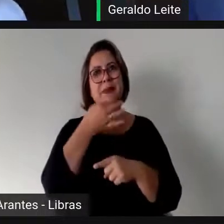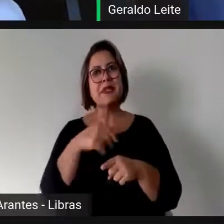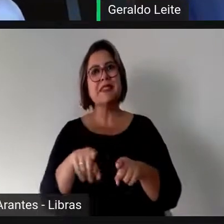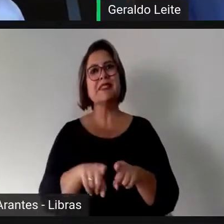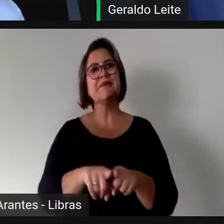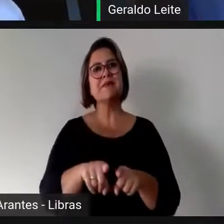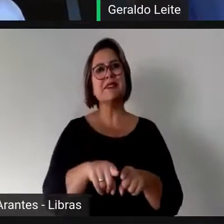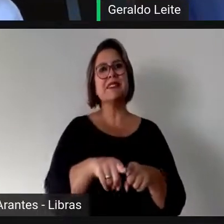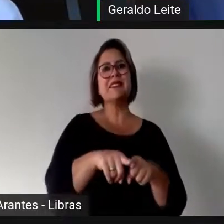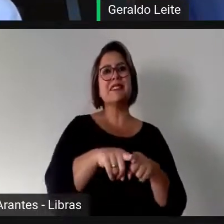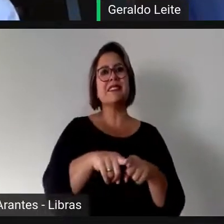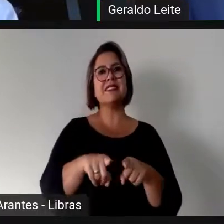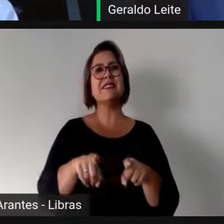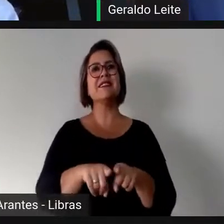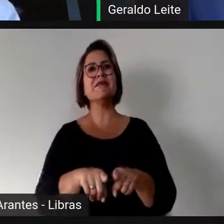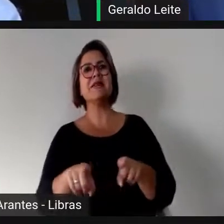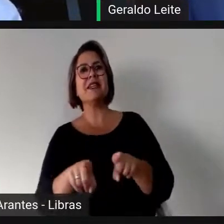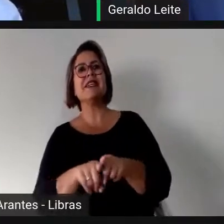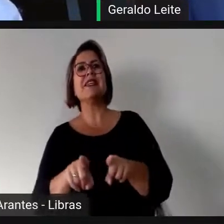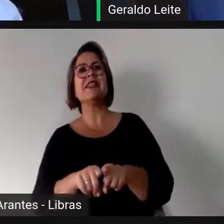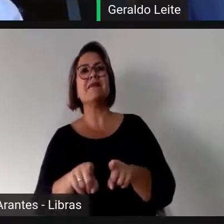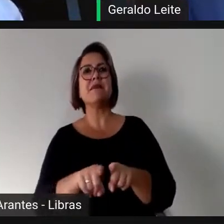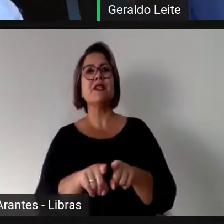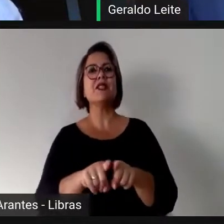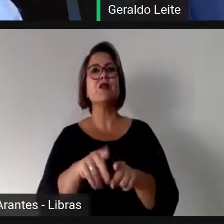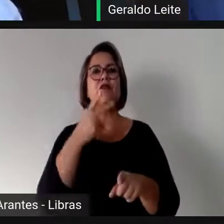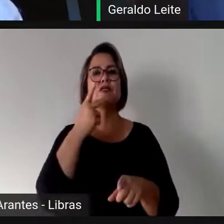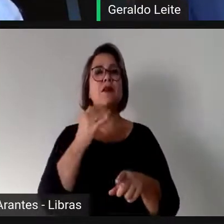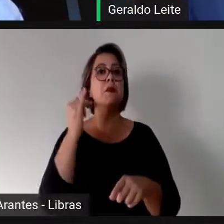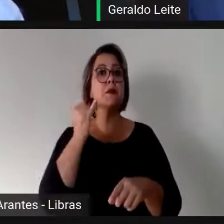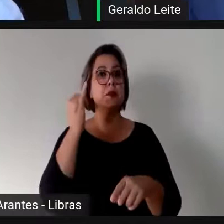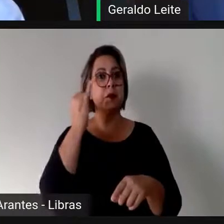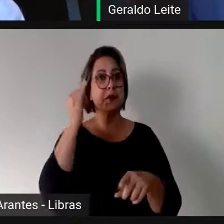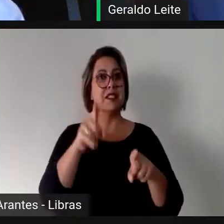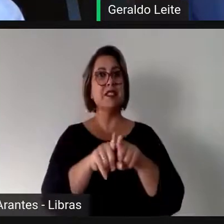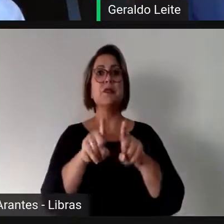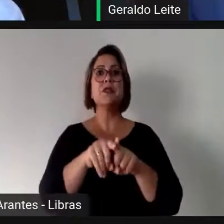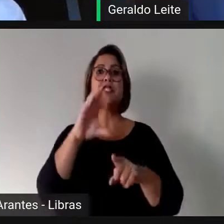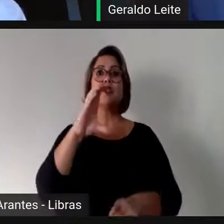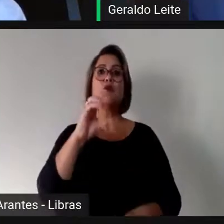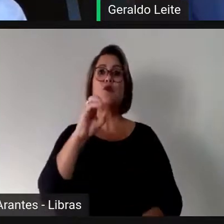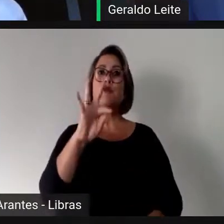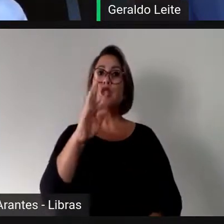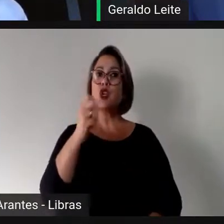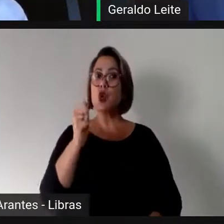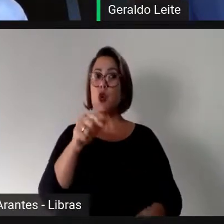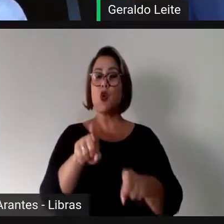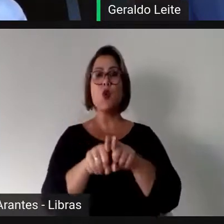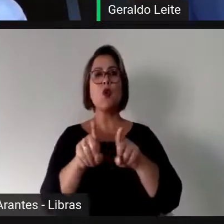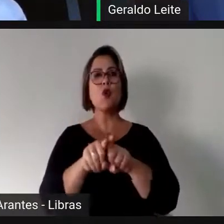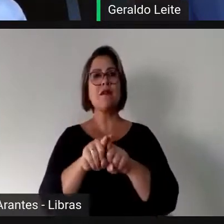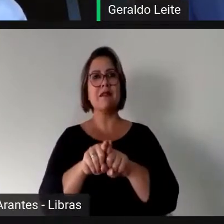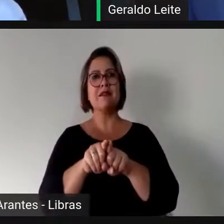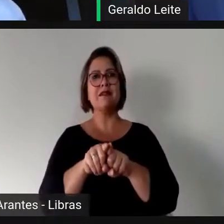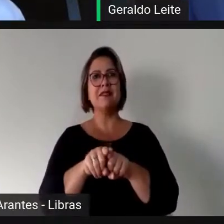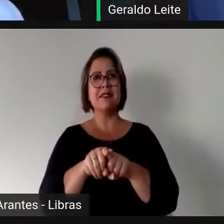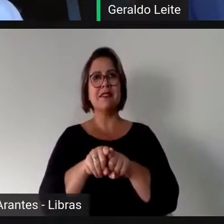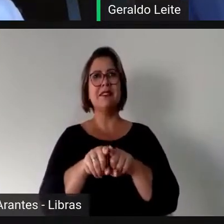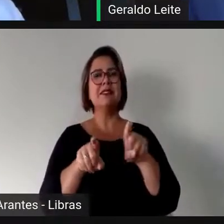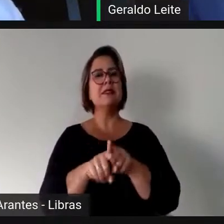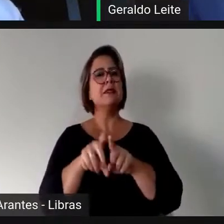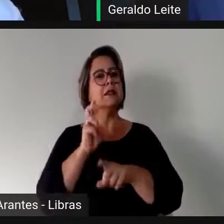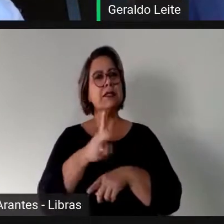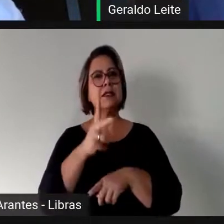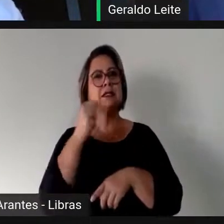mas antes de encerrar, eu queria dizer uma coisa muito importante também sobre as cotas, que é o seguinte, em nenhum dos casos,